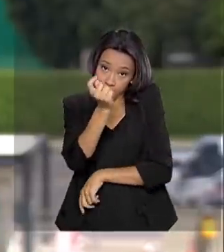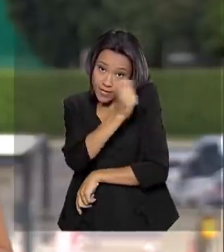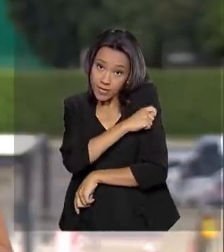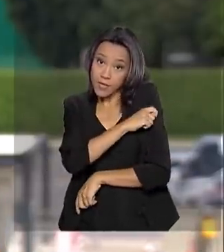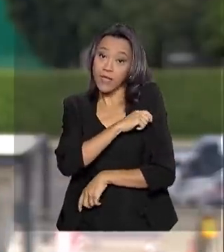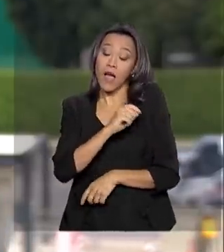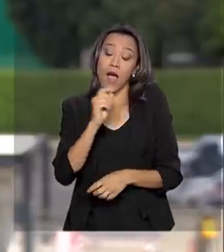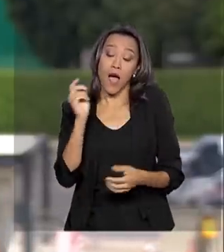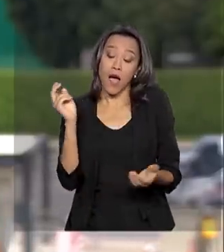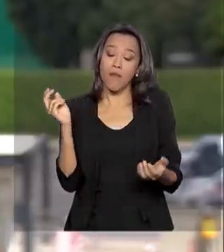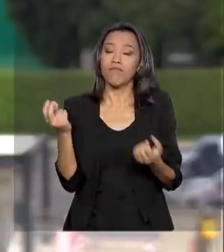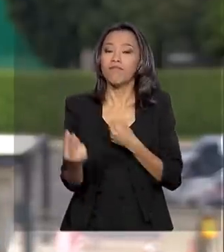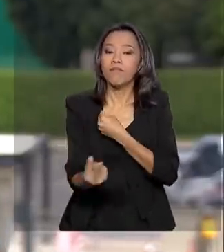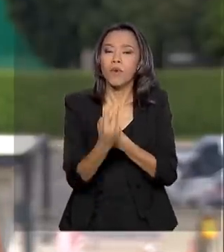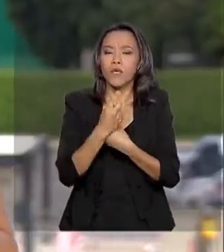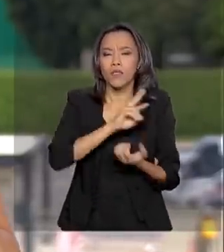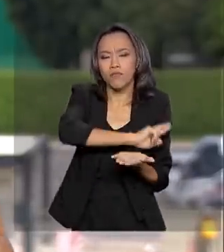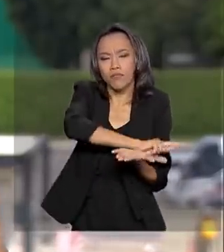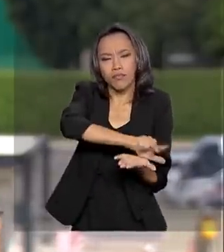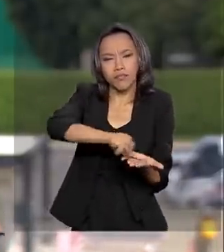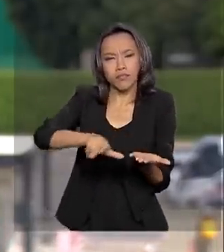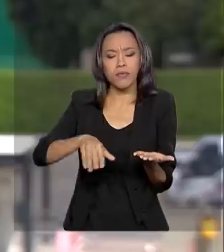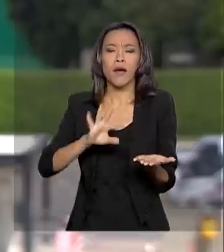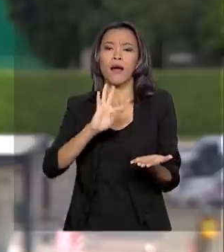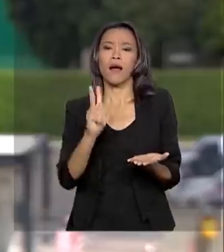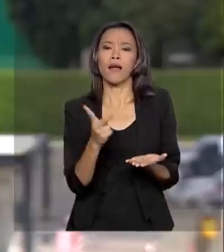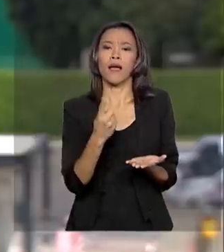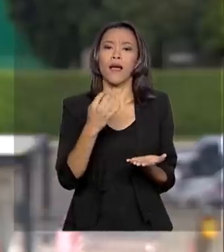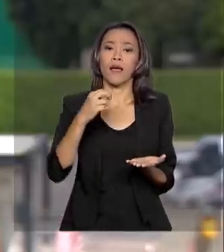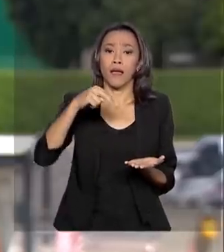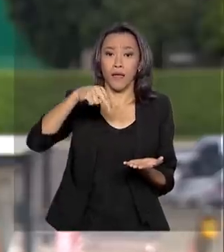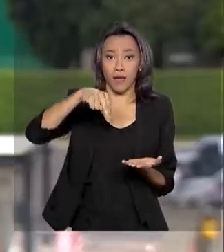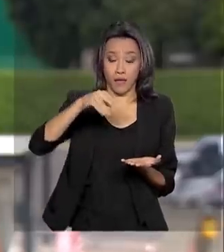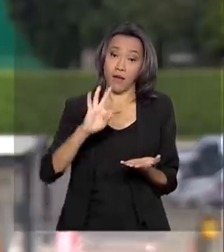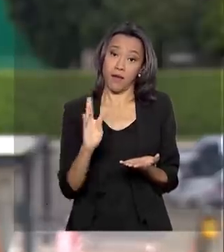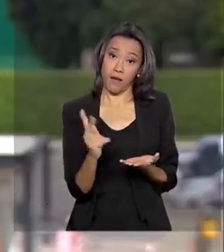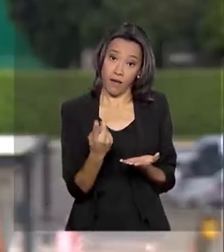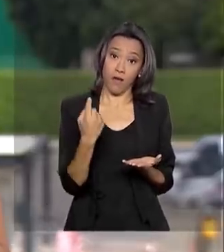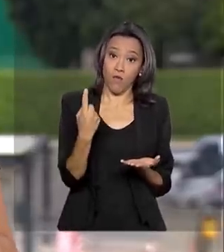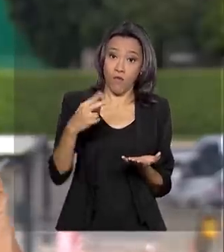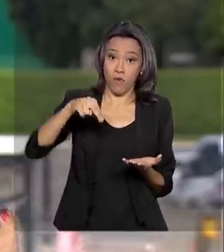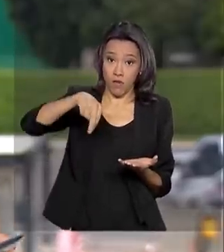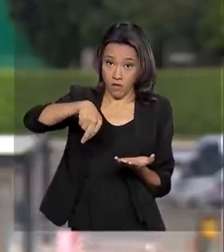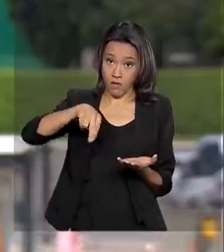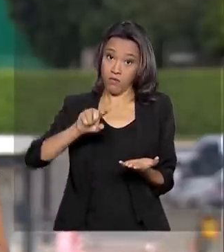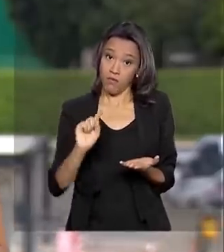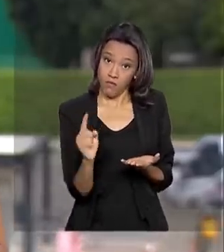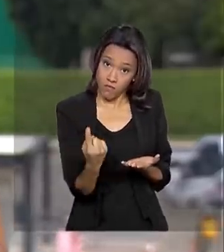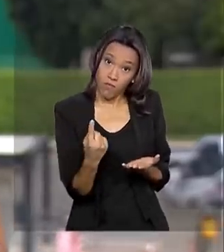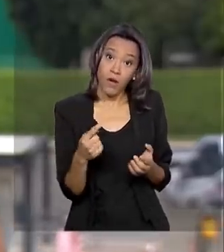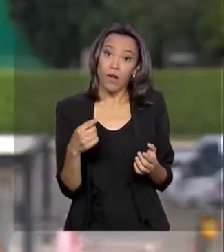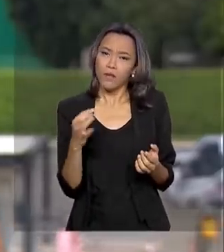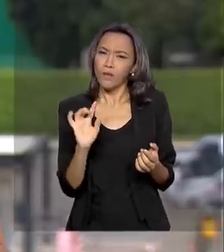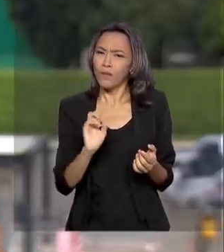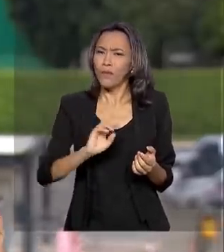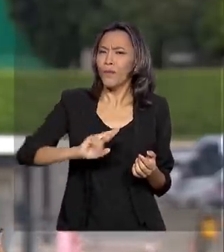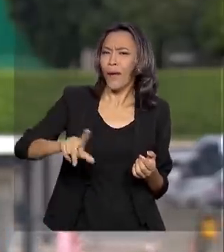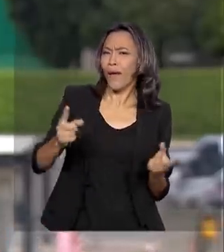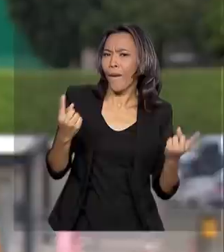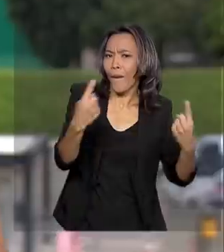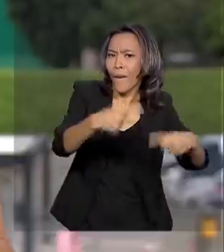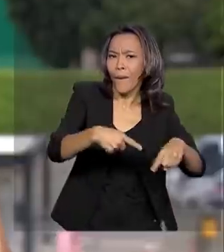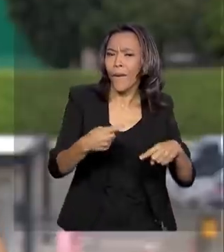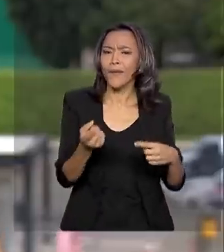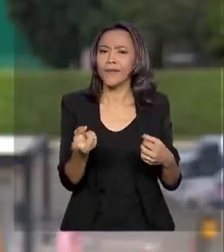influenza, como por exemplo o H1N1. Portanto, não tem eficácia contra o novo coronavírus, mas pode ajudar ali no diagnóstico,